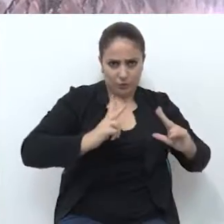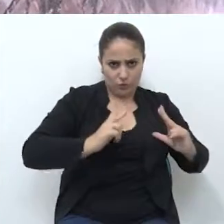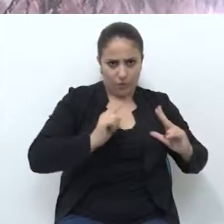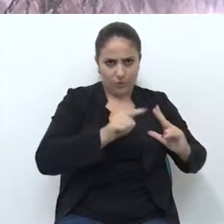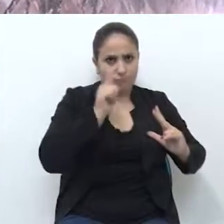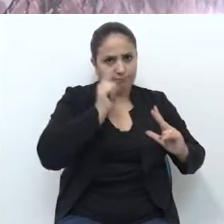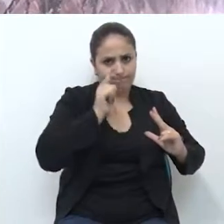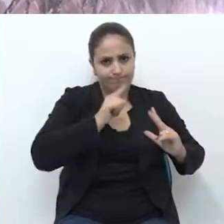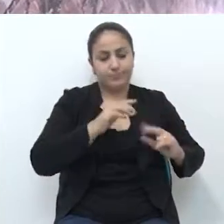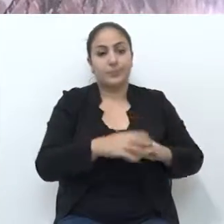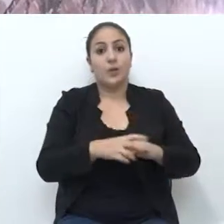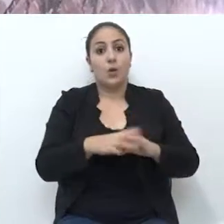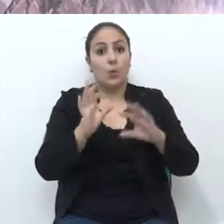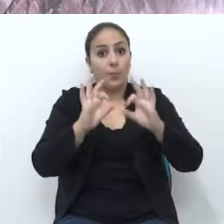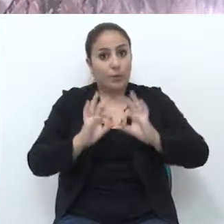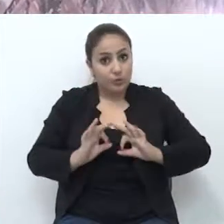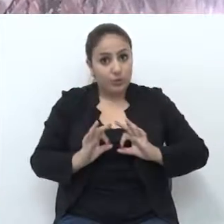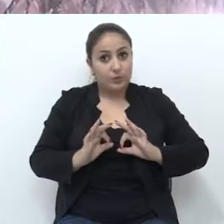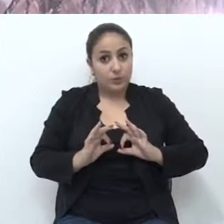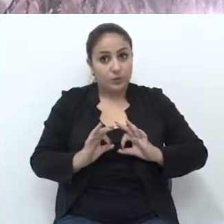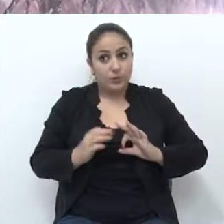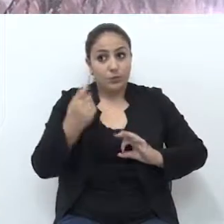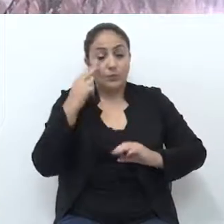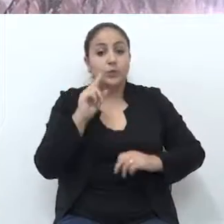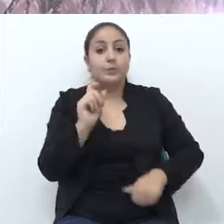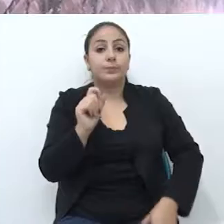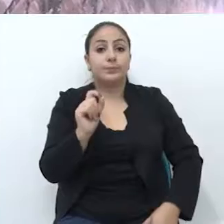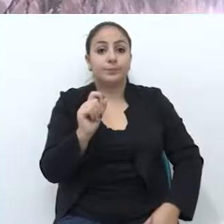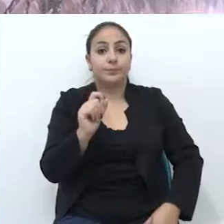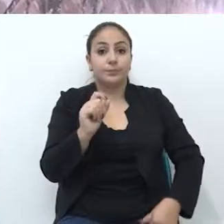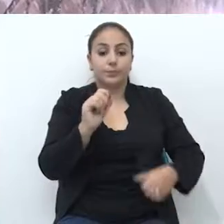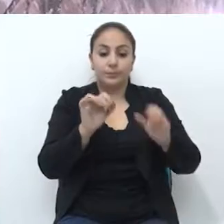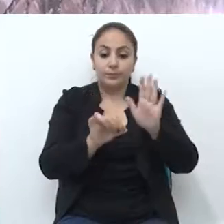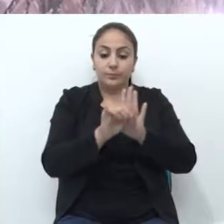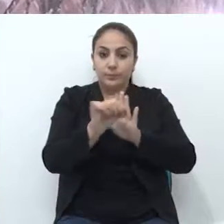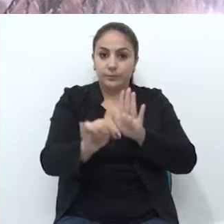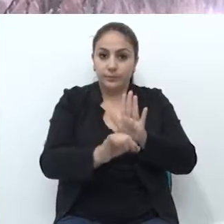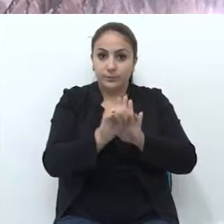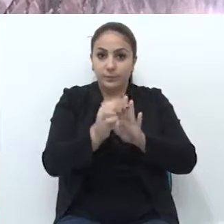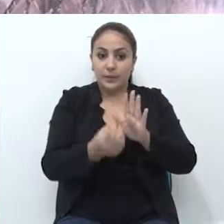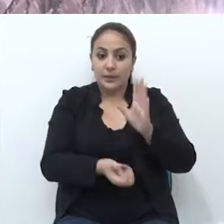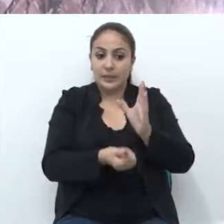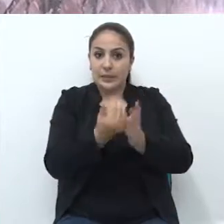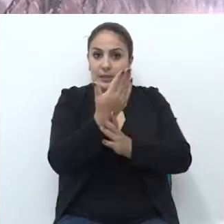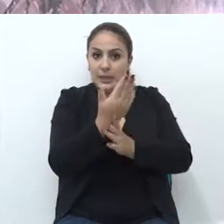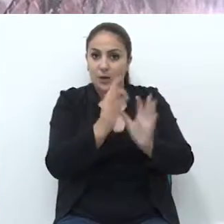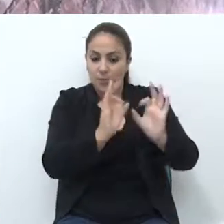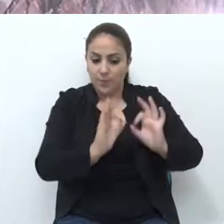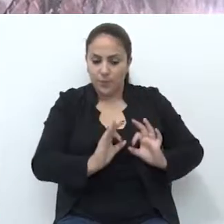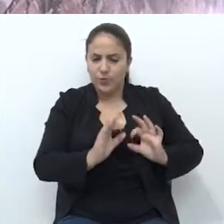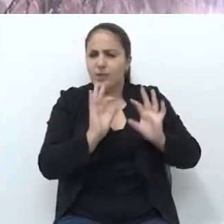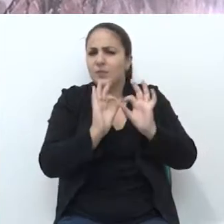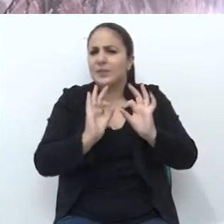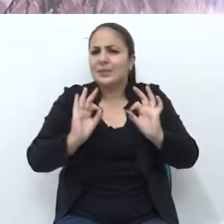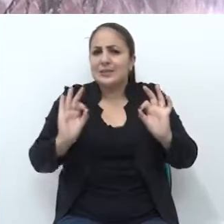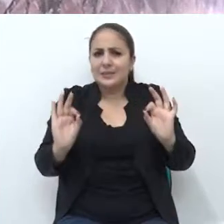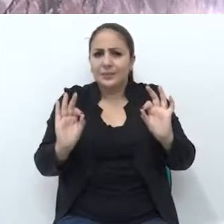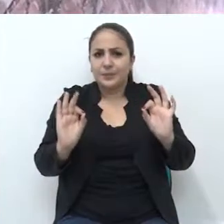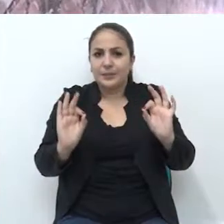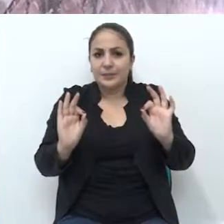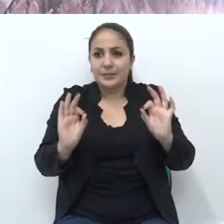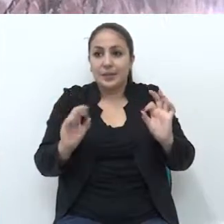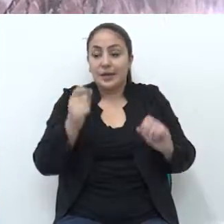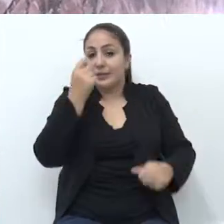individual. Então, o programa, projeto, ele vai visar isso. Através do edital, se monta um projeto, um projeto